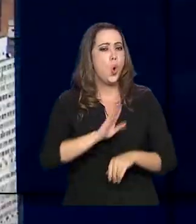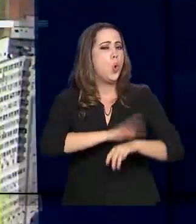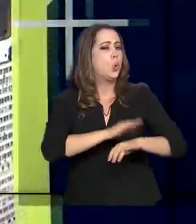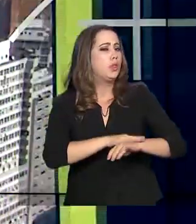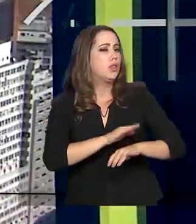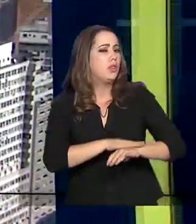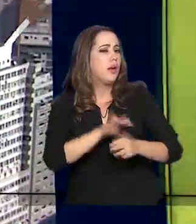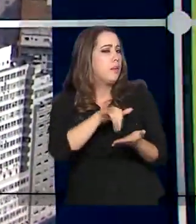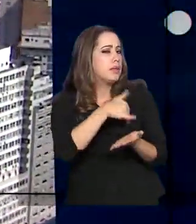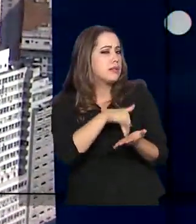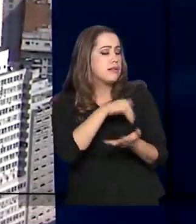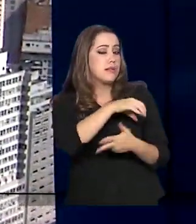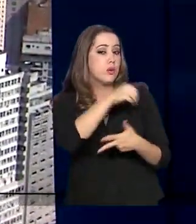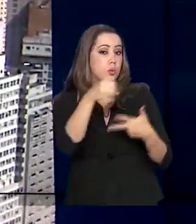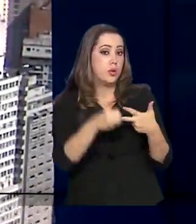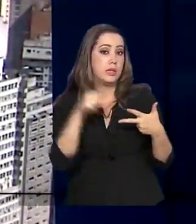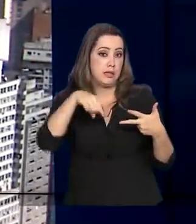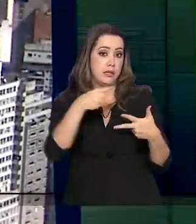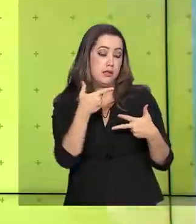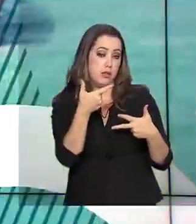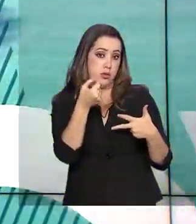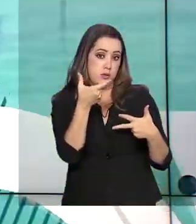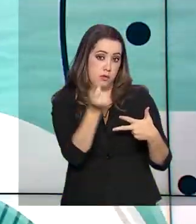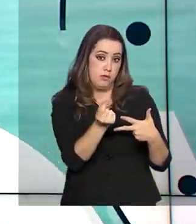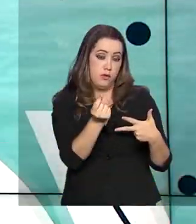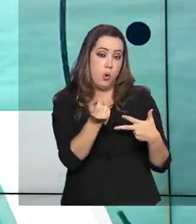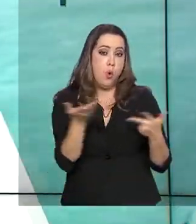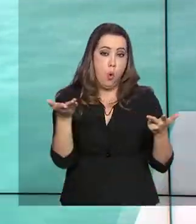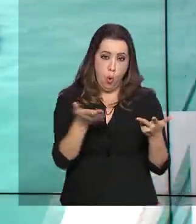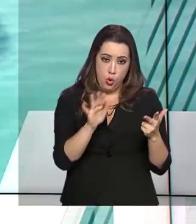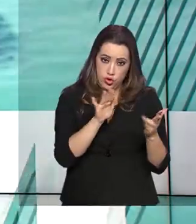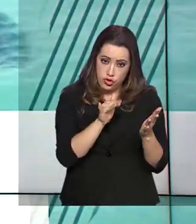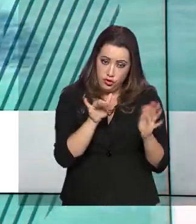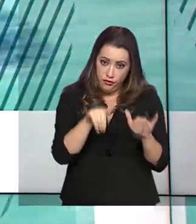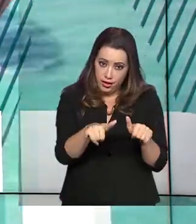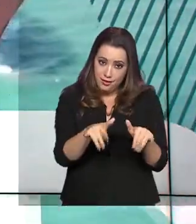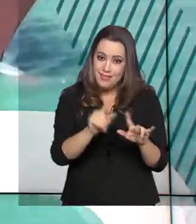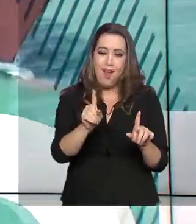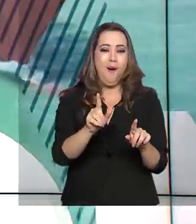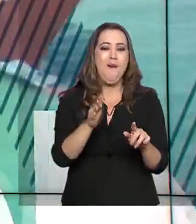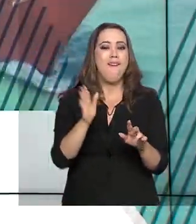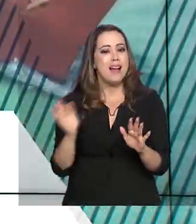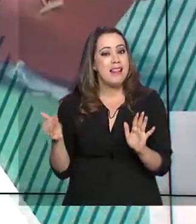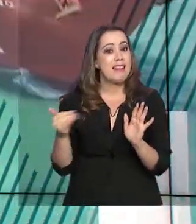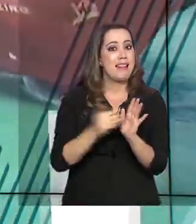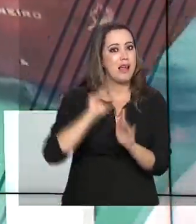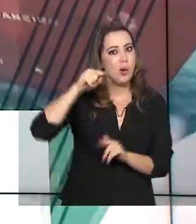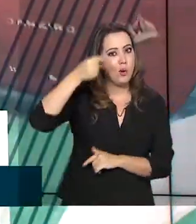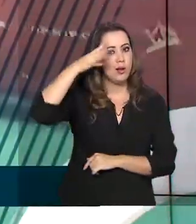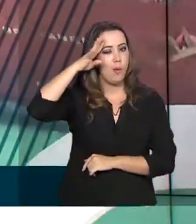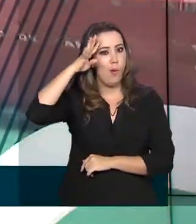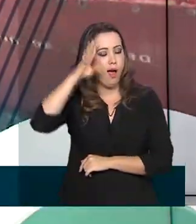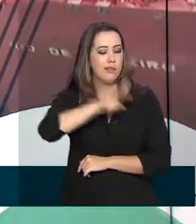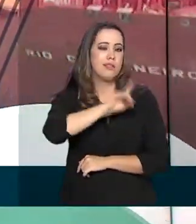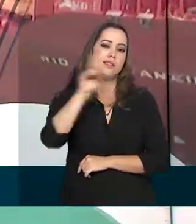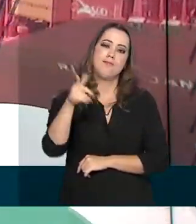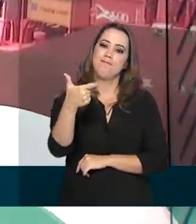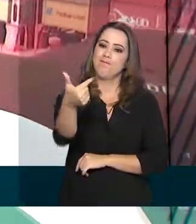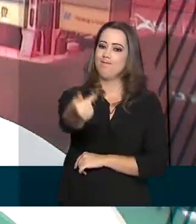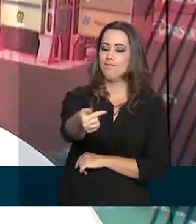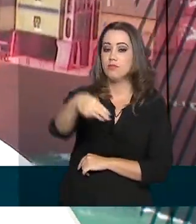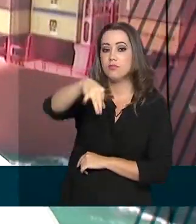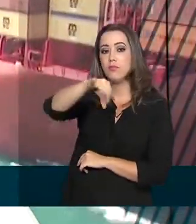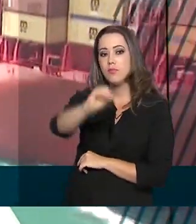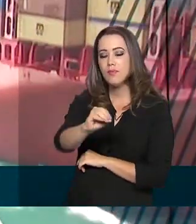se inscrever no Enem 2020, que se encerraria hoje, foi estendido até o final da próxima quarta-feira, dia 27 de